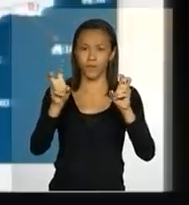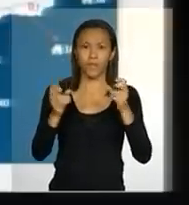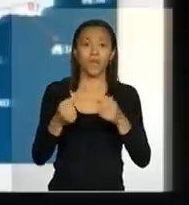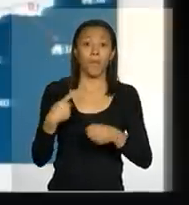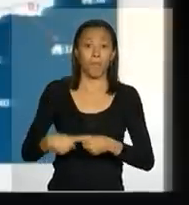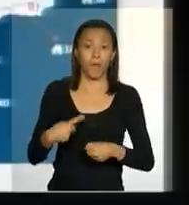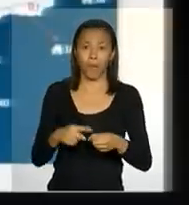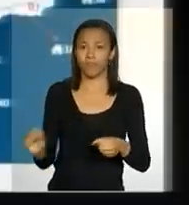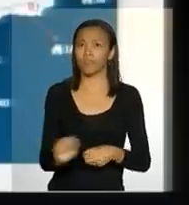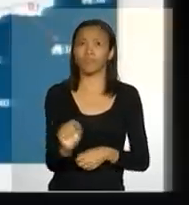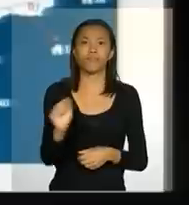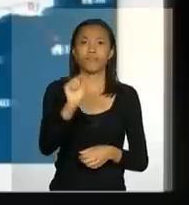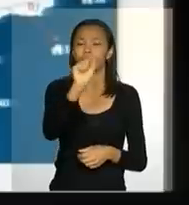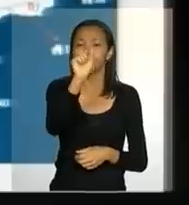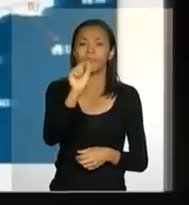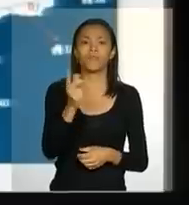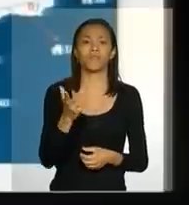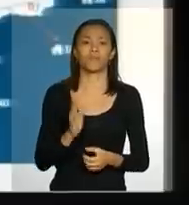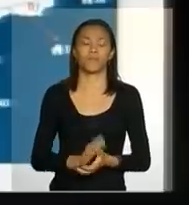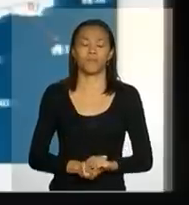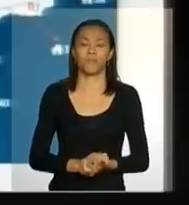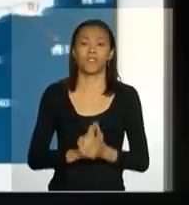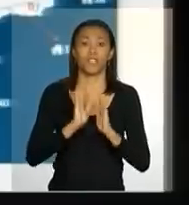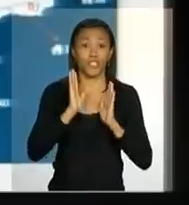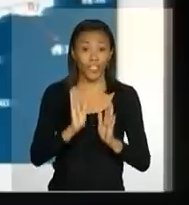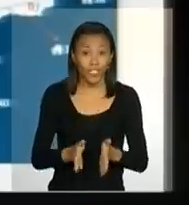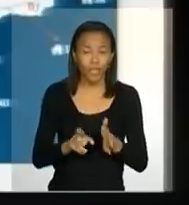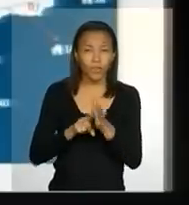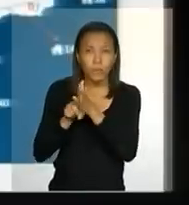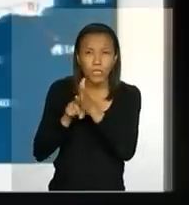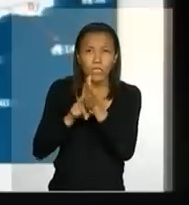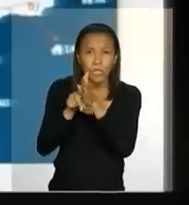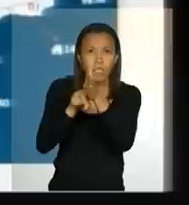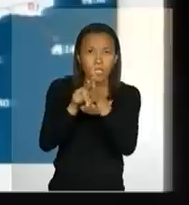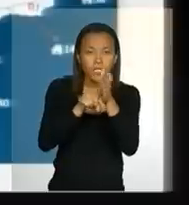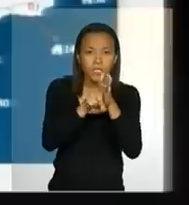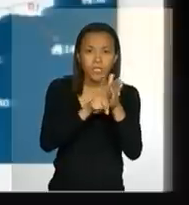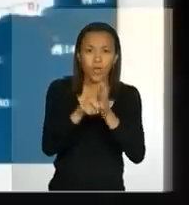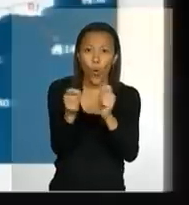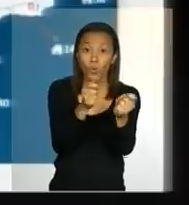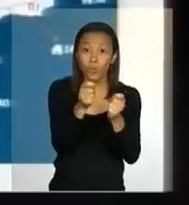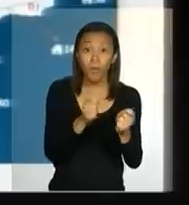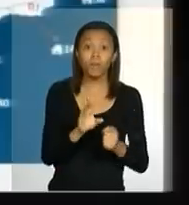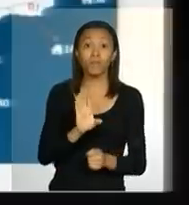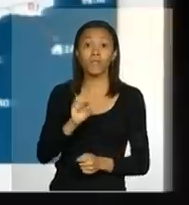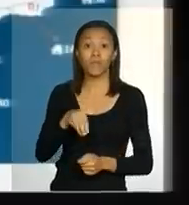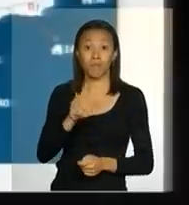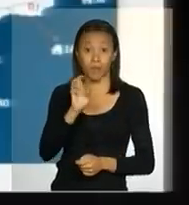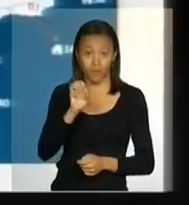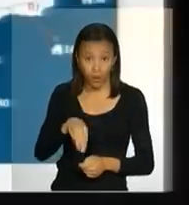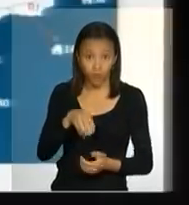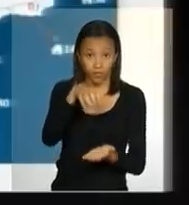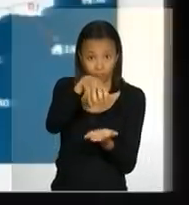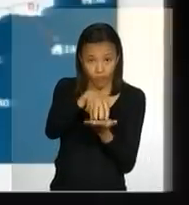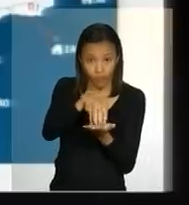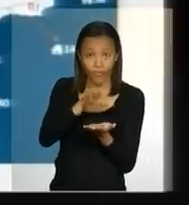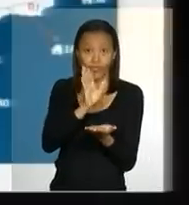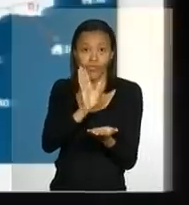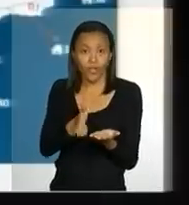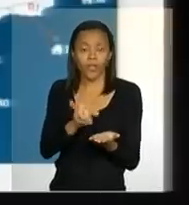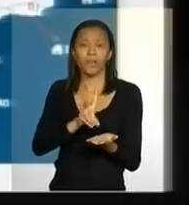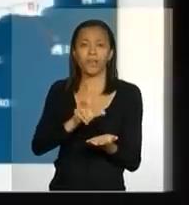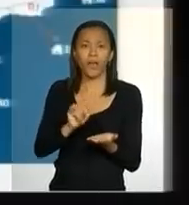municípios que estão sendo monitorados pelo SEMADEM e que vão ser